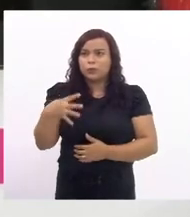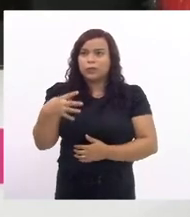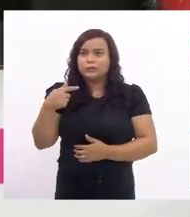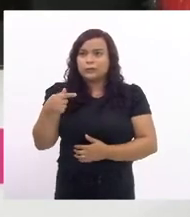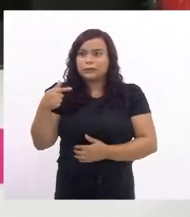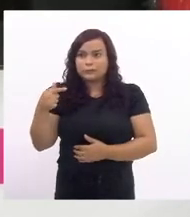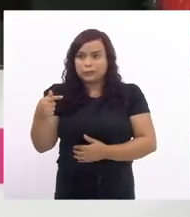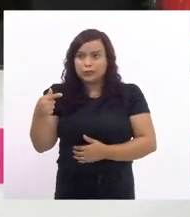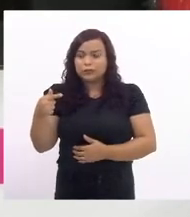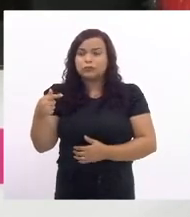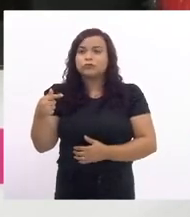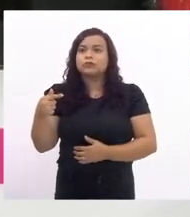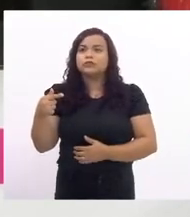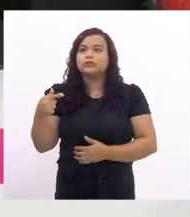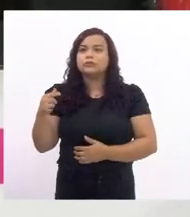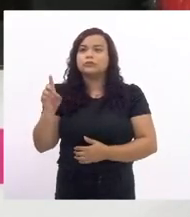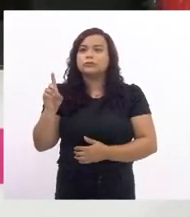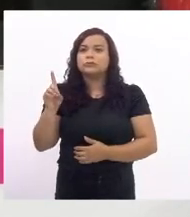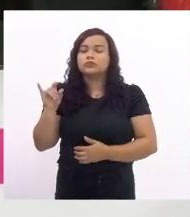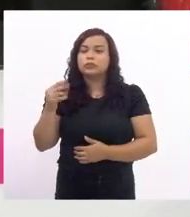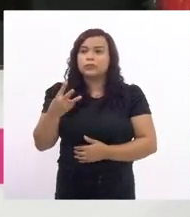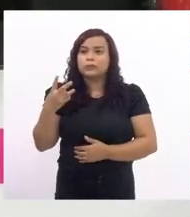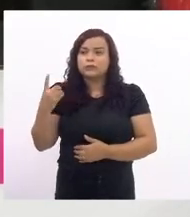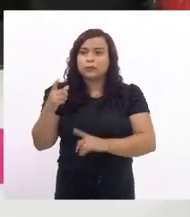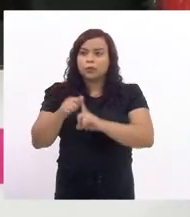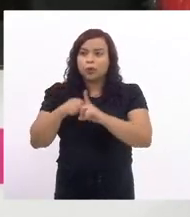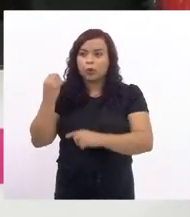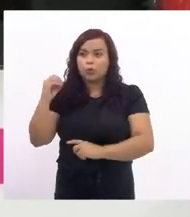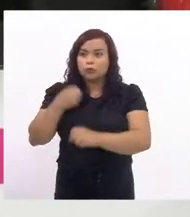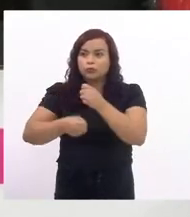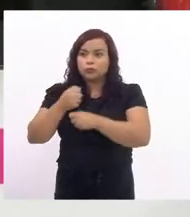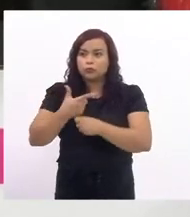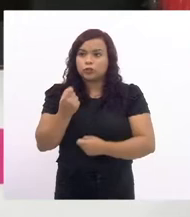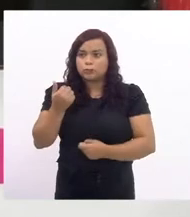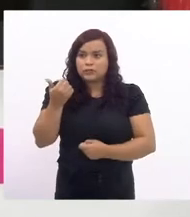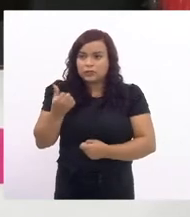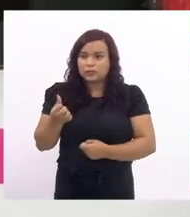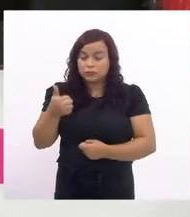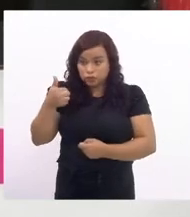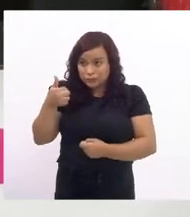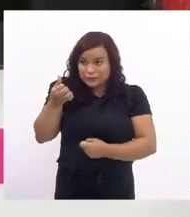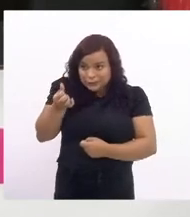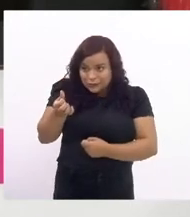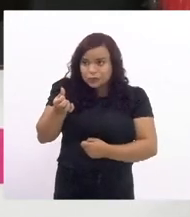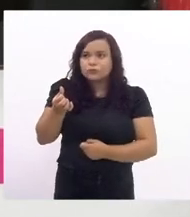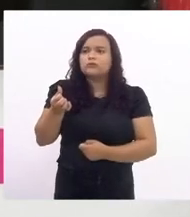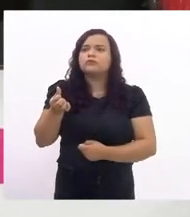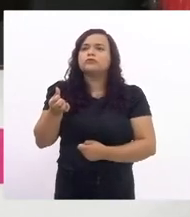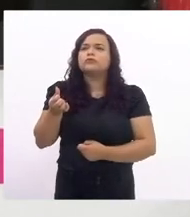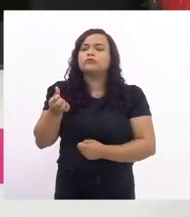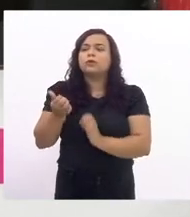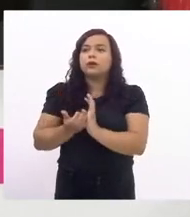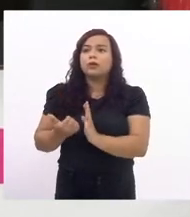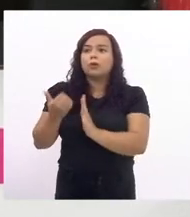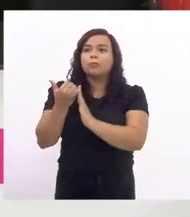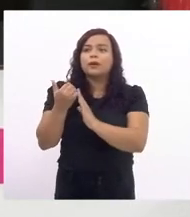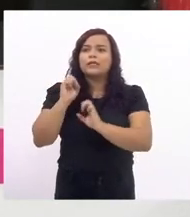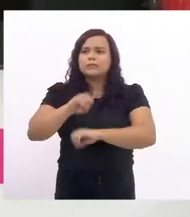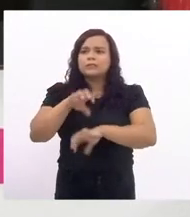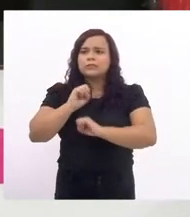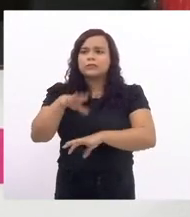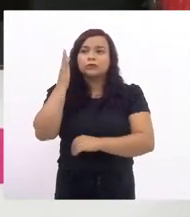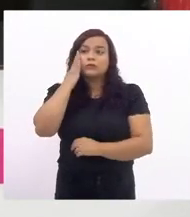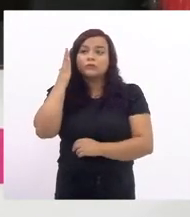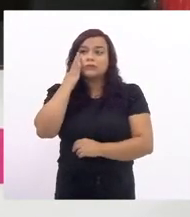7477 de 31 de outubro de 2016 para ampliar o ensino de noções básicas da lei Maria da